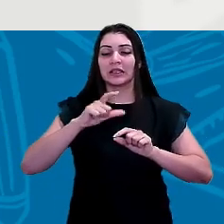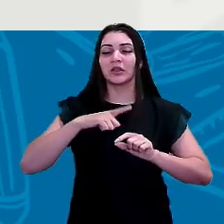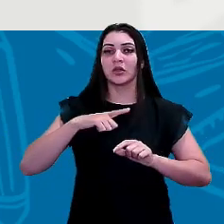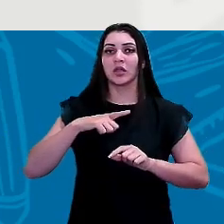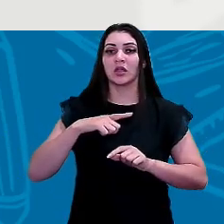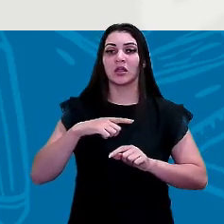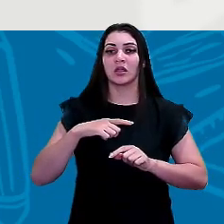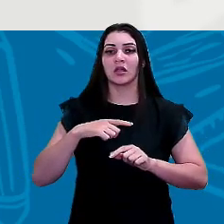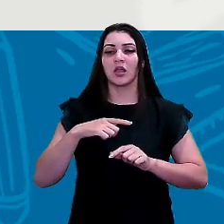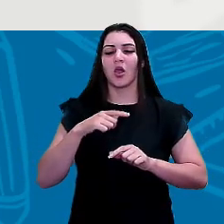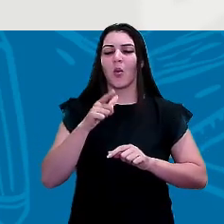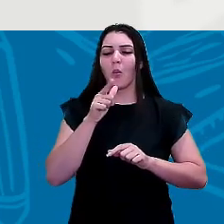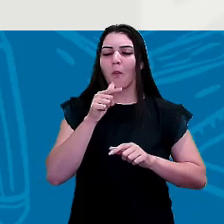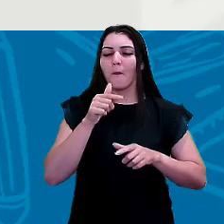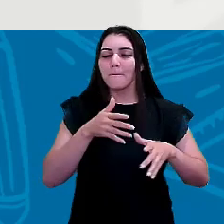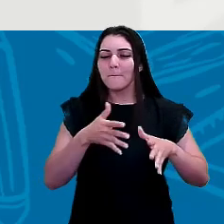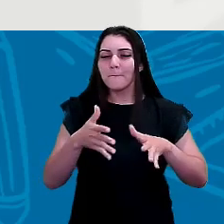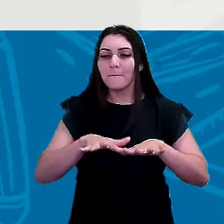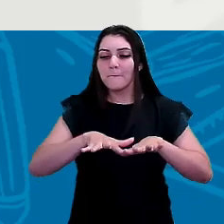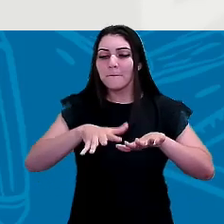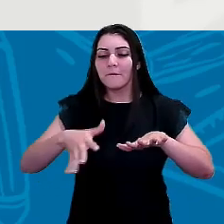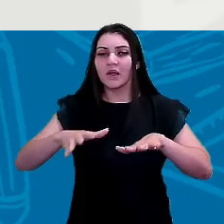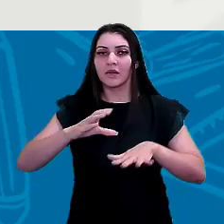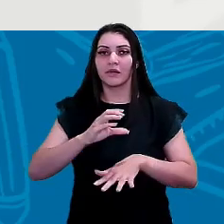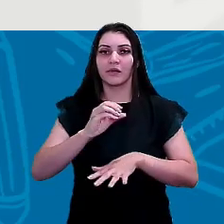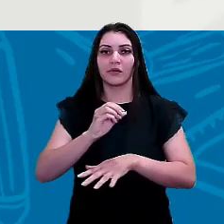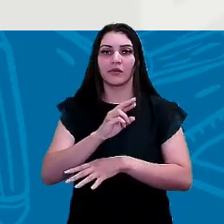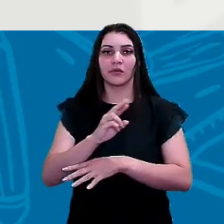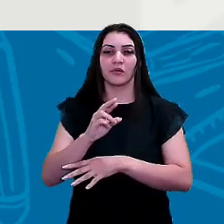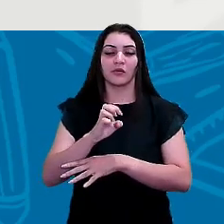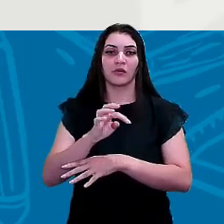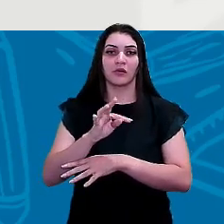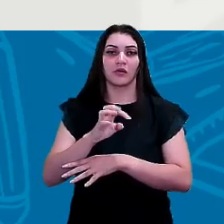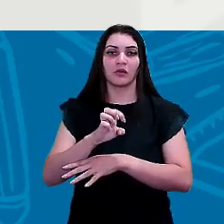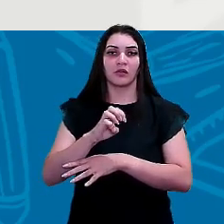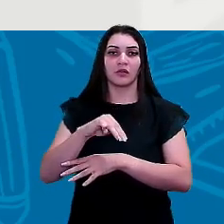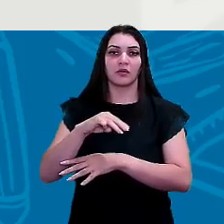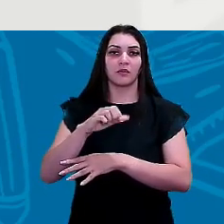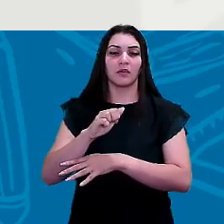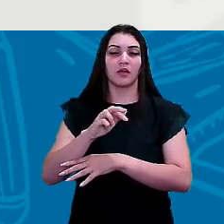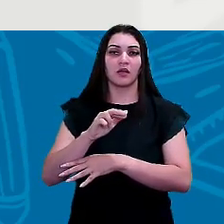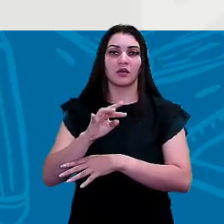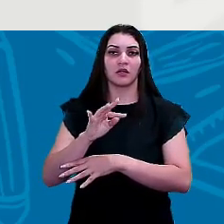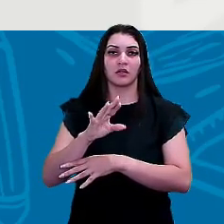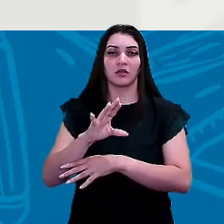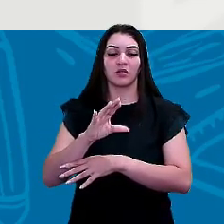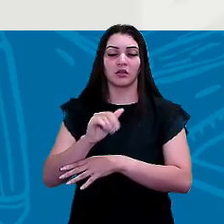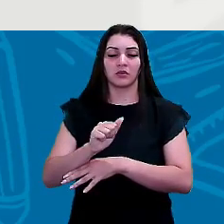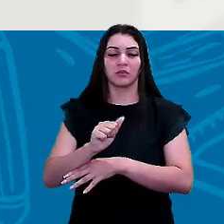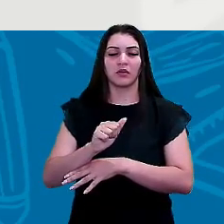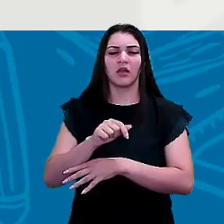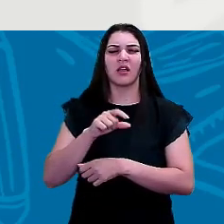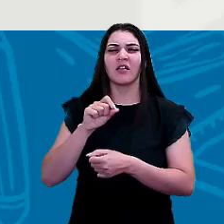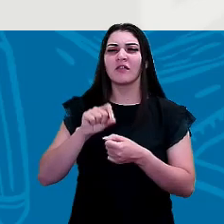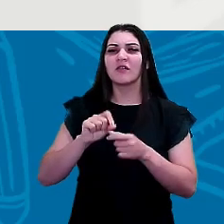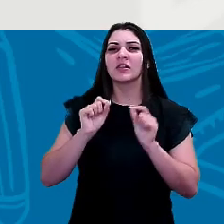fazer com que esse clima, essa